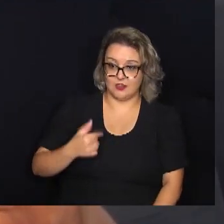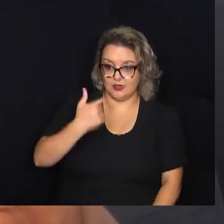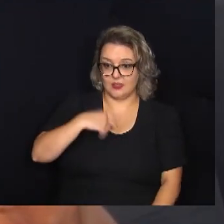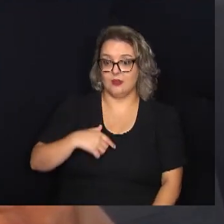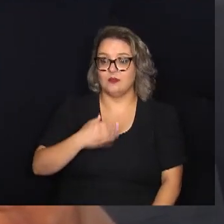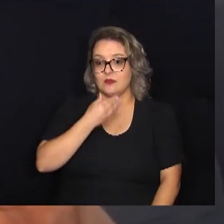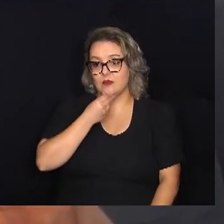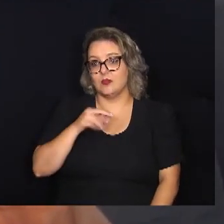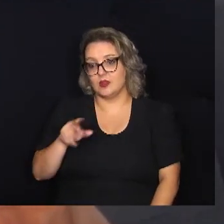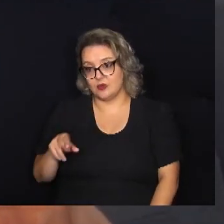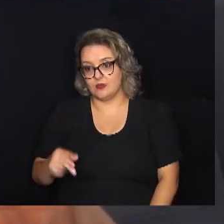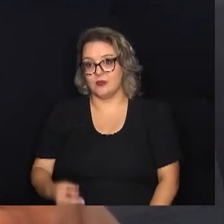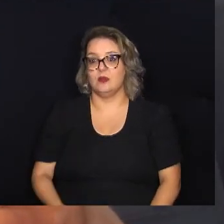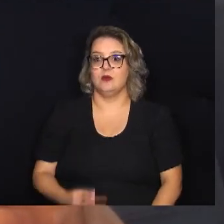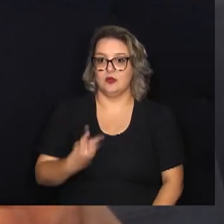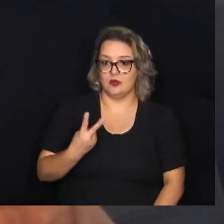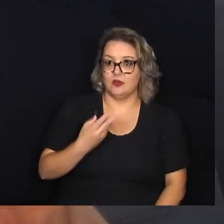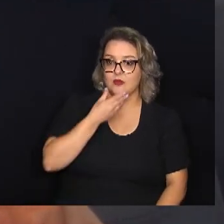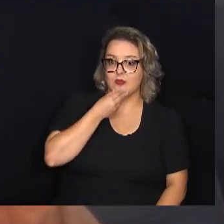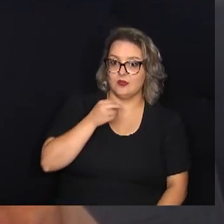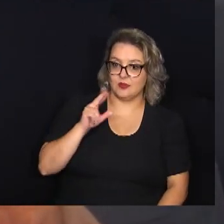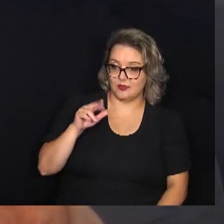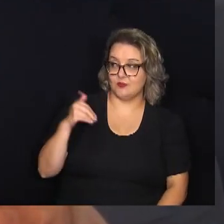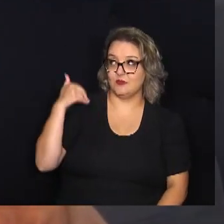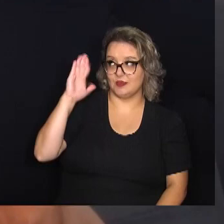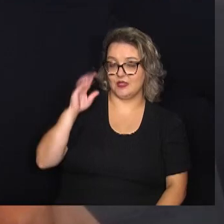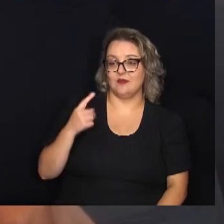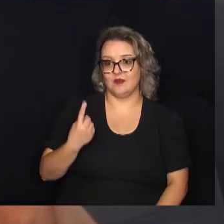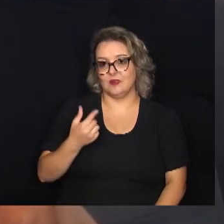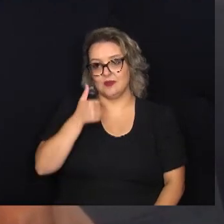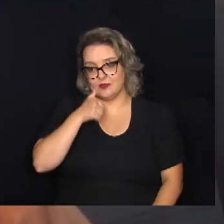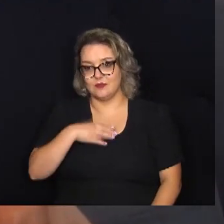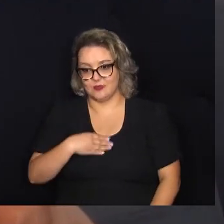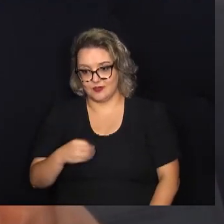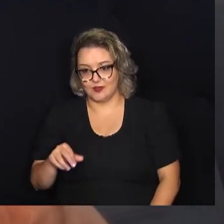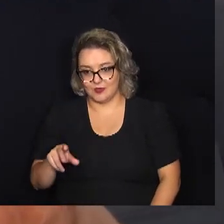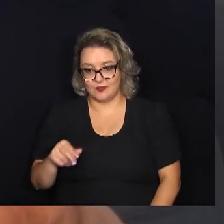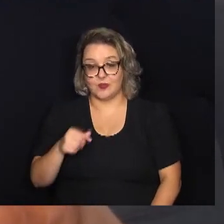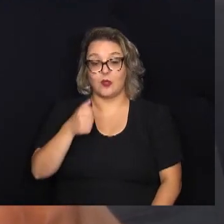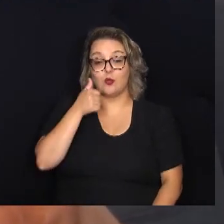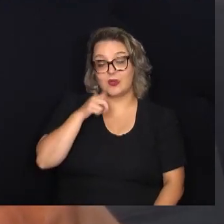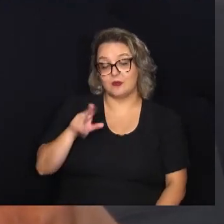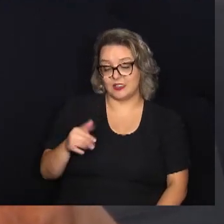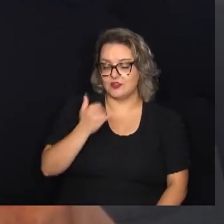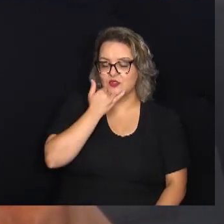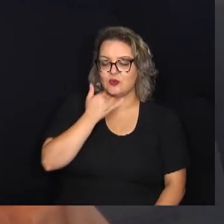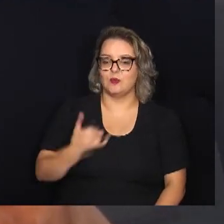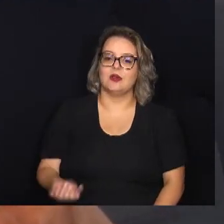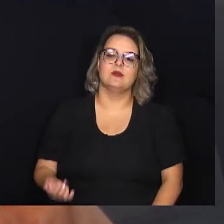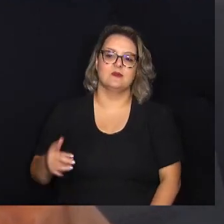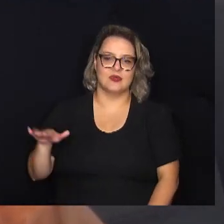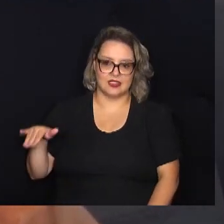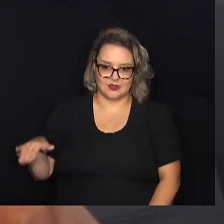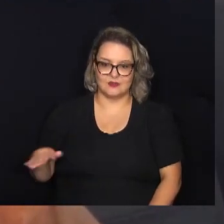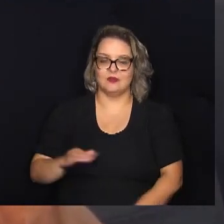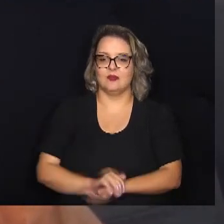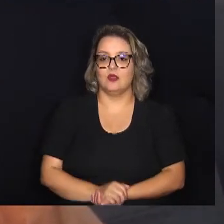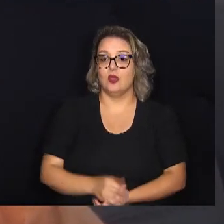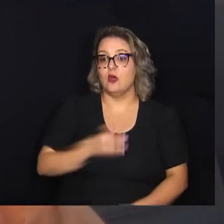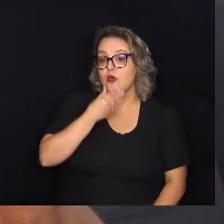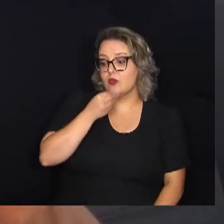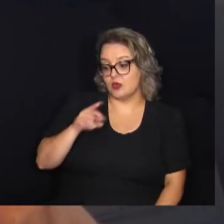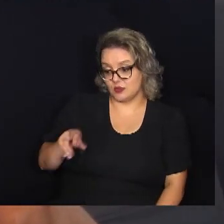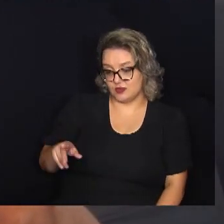Eu tenho dois irmãos mais velhos, uma irmã mais nova. Todos nós passamos por aqui, passamos por esse projeto também. Meus irmãos mais cedo do que eu começaram no